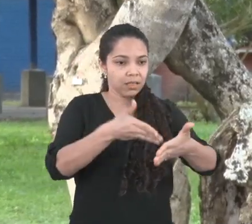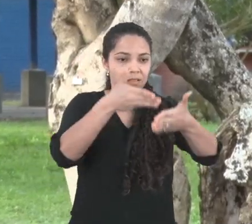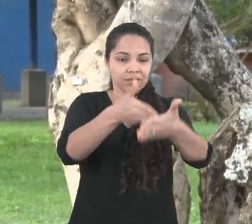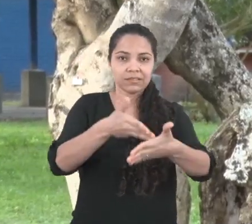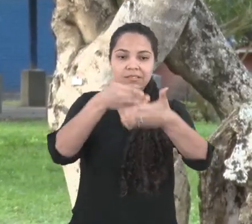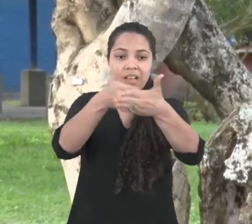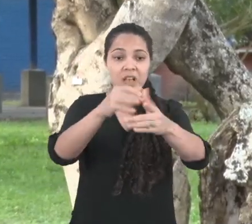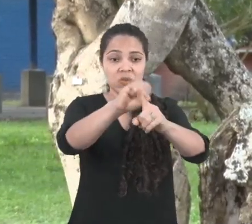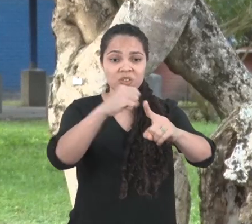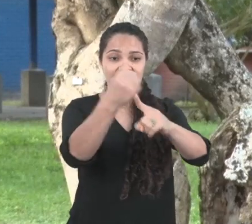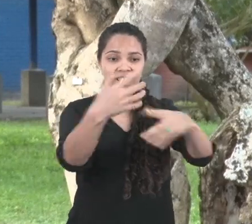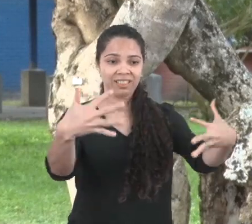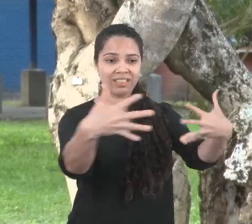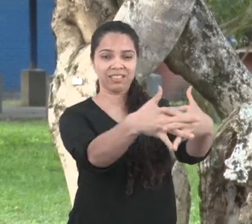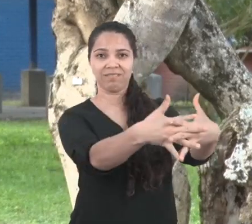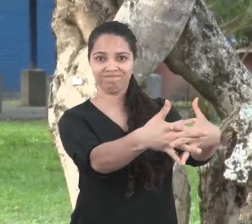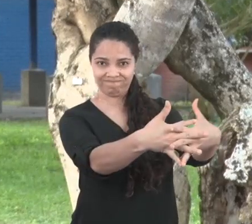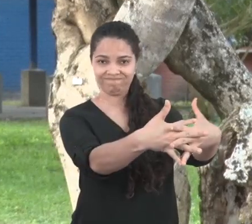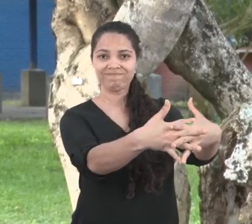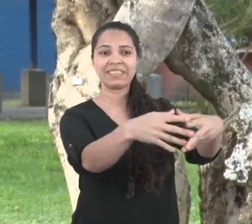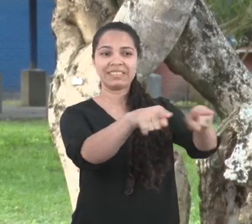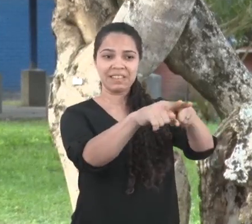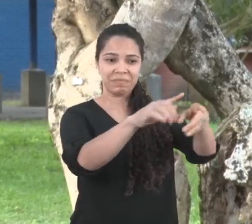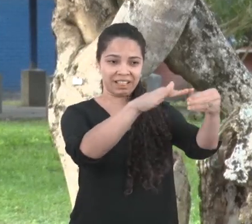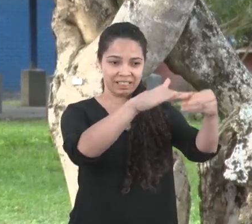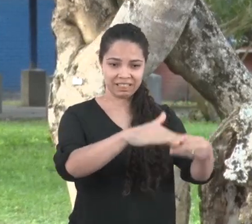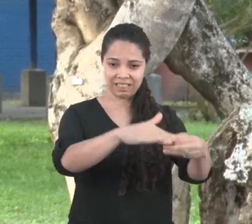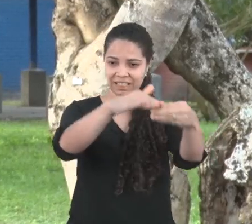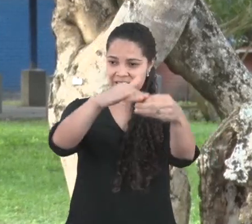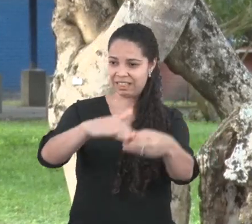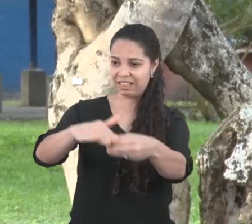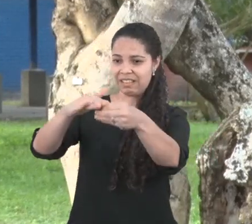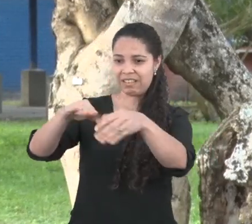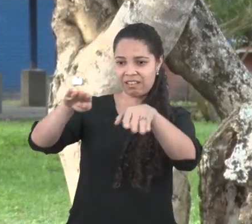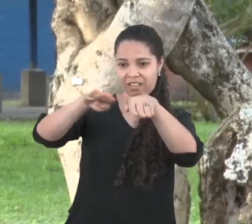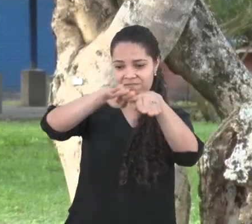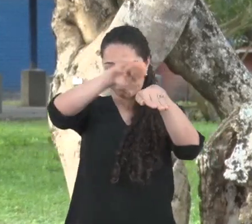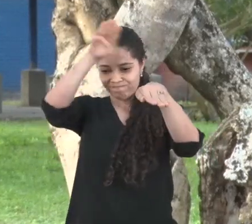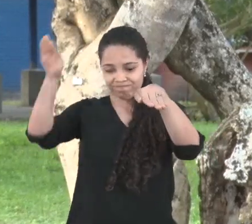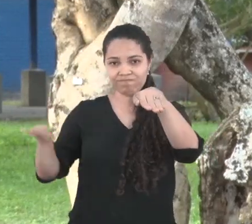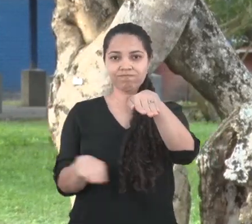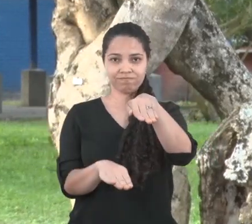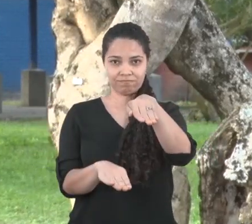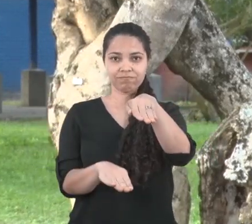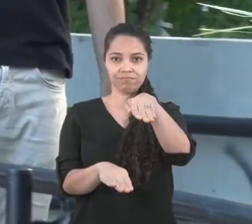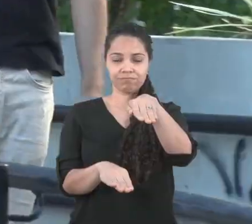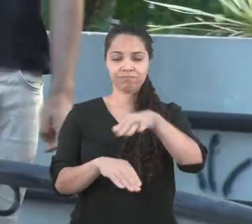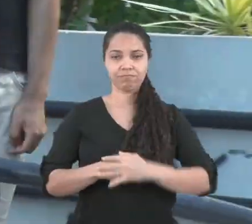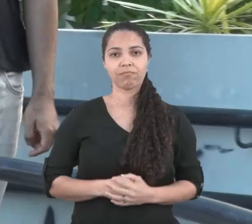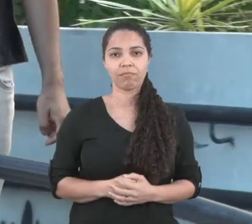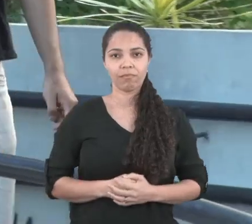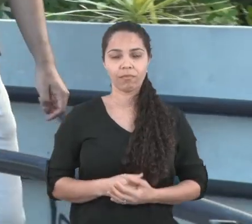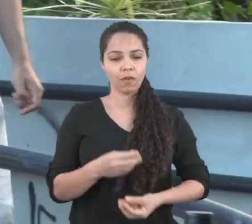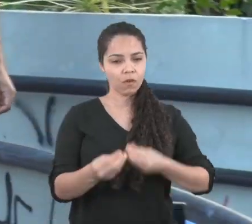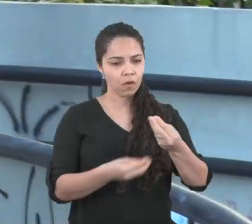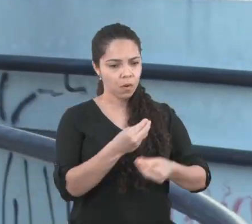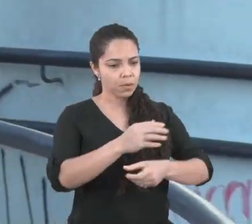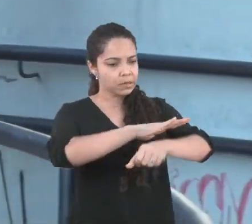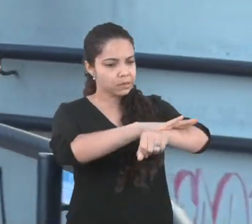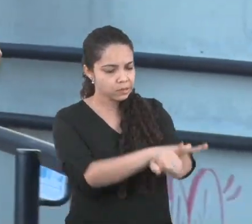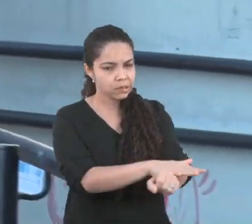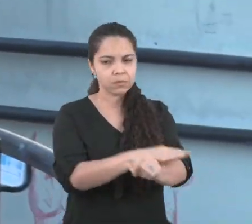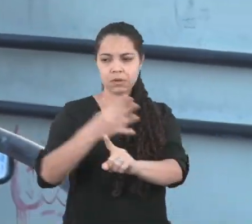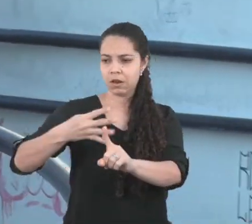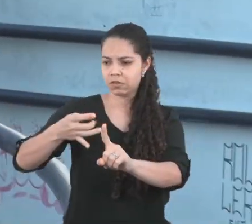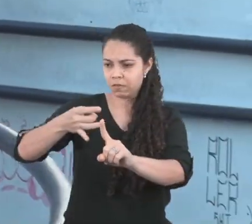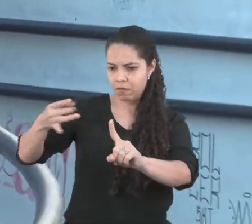geralmente dentro de uma sociedade, dentro de lugares onde realmente são colocados como subalternidade. A relação entre o racismo e a